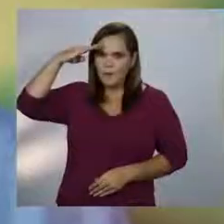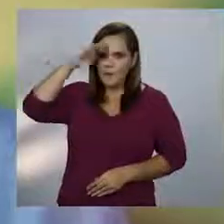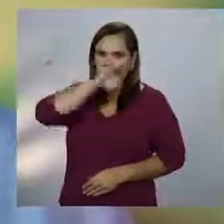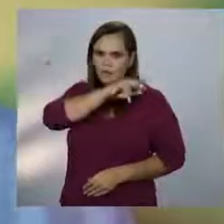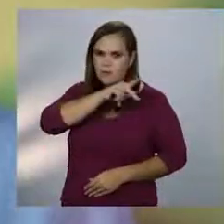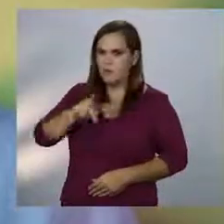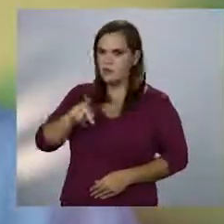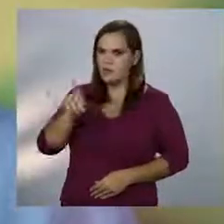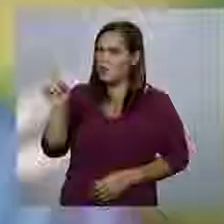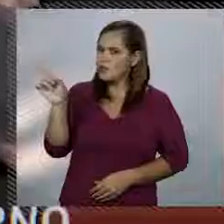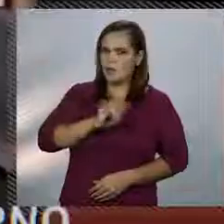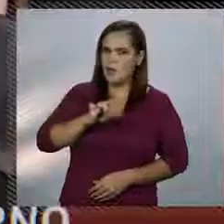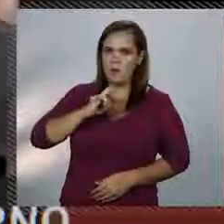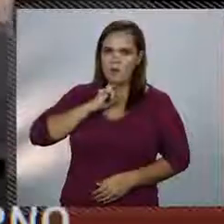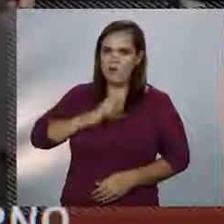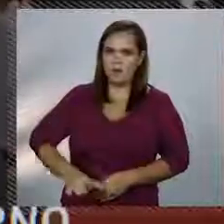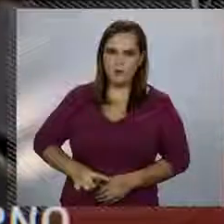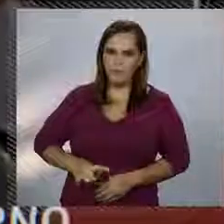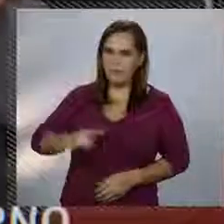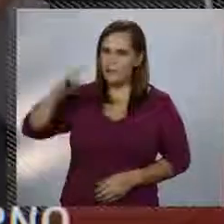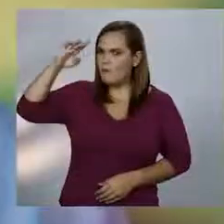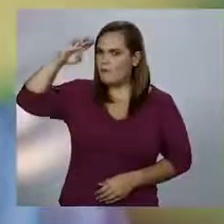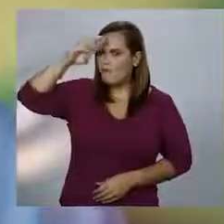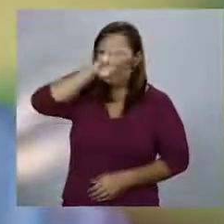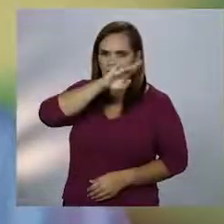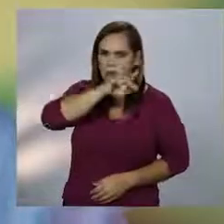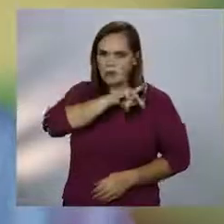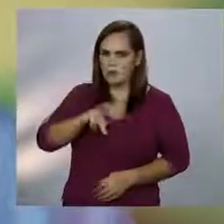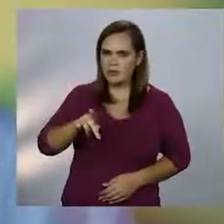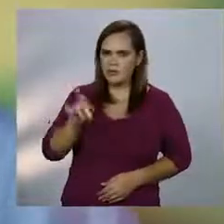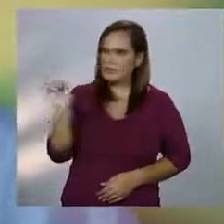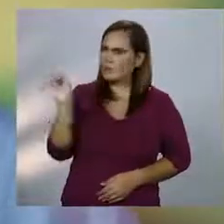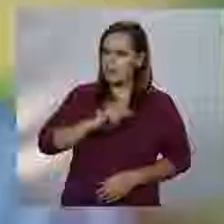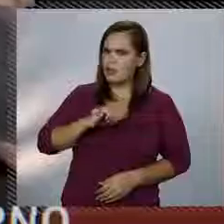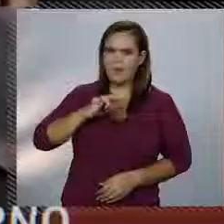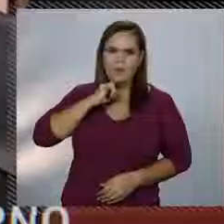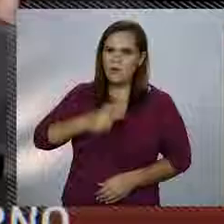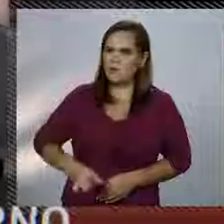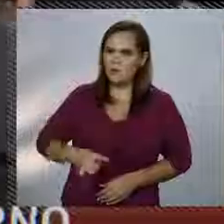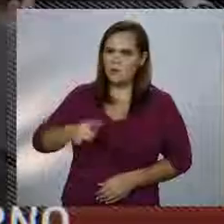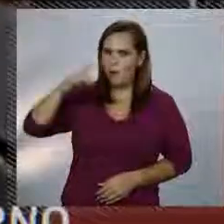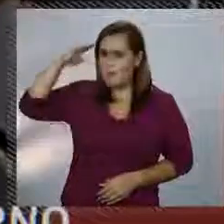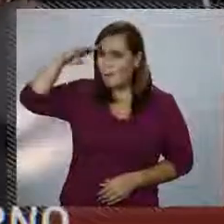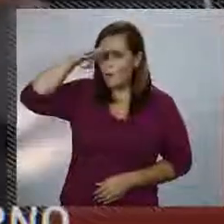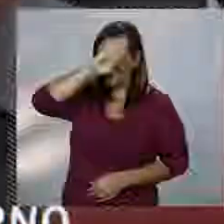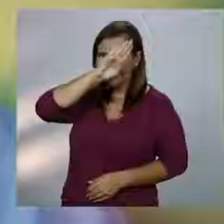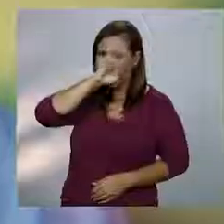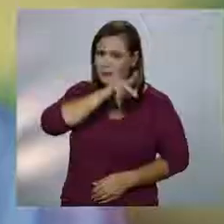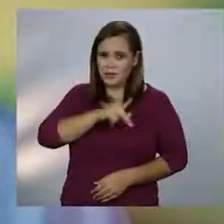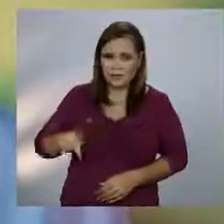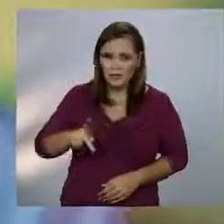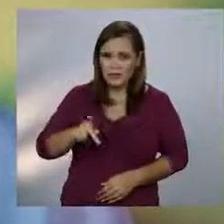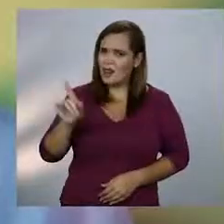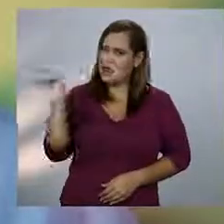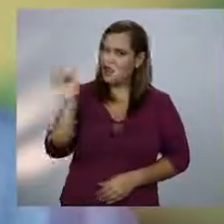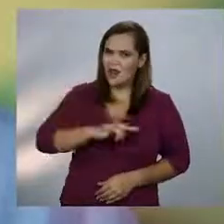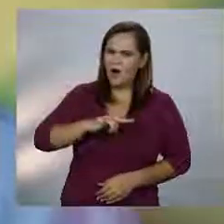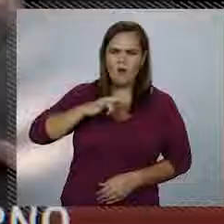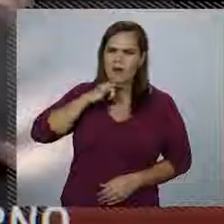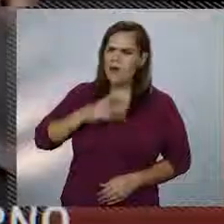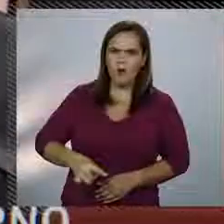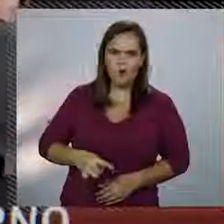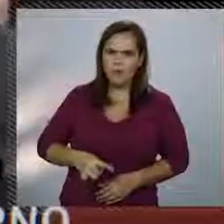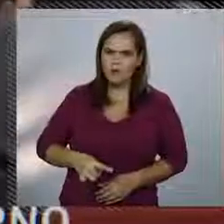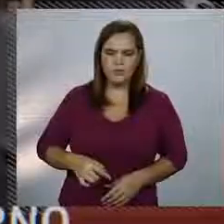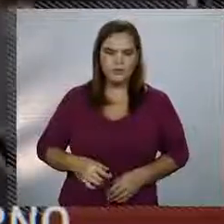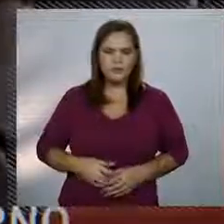Bolsonaro presidente. Ele não, sem dúvida. Bolsonaro presidente. Ele não, sem dúvida. Bolsonaro presidente.